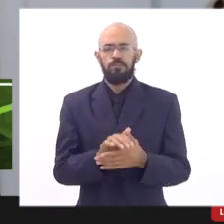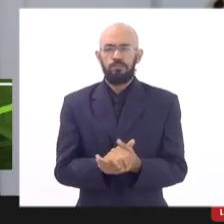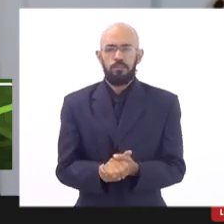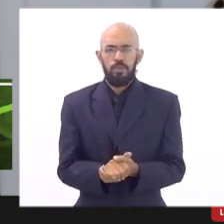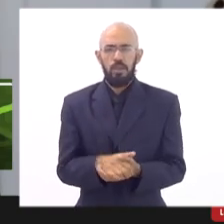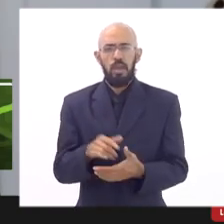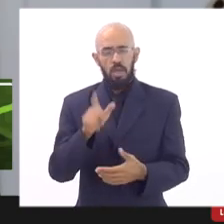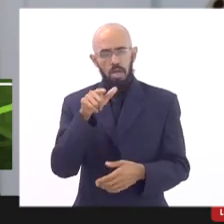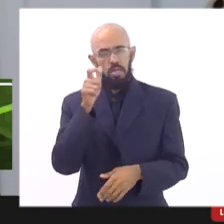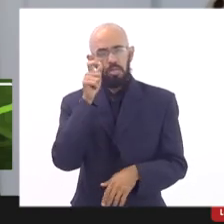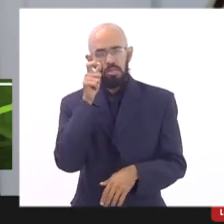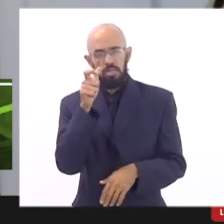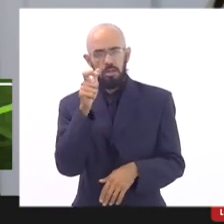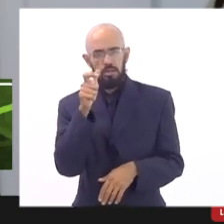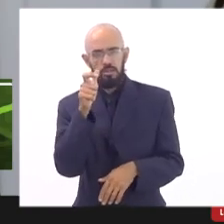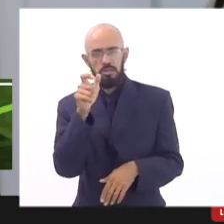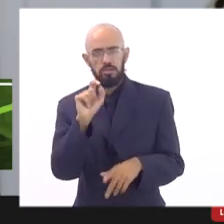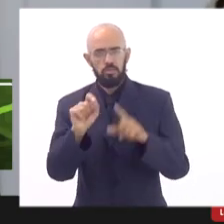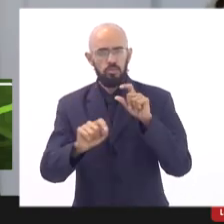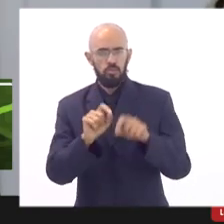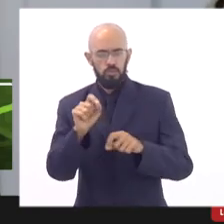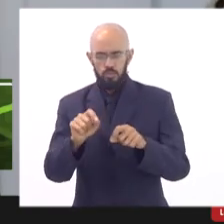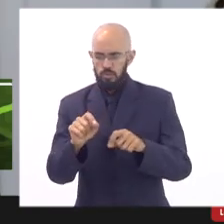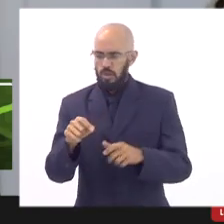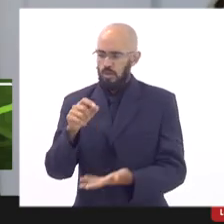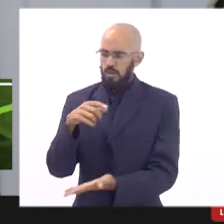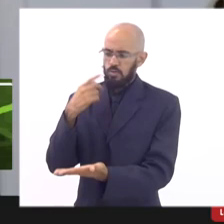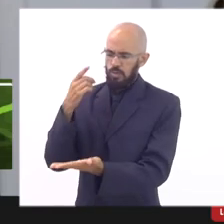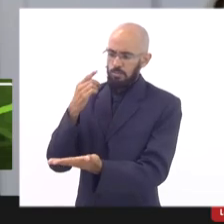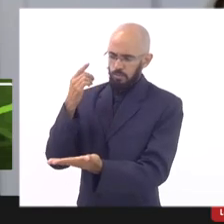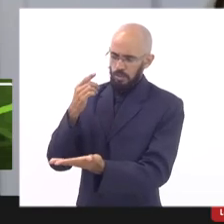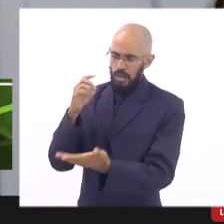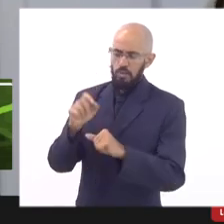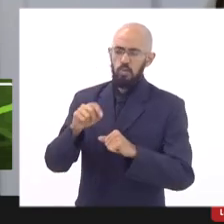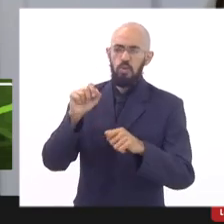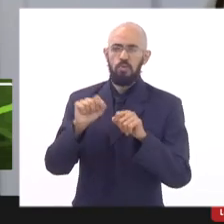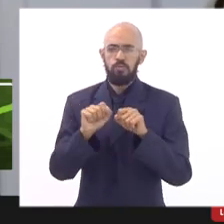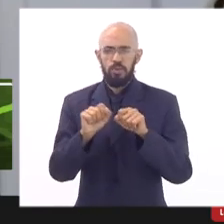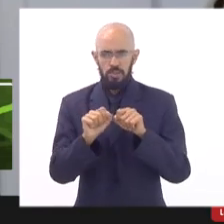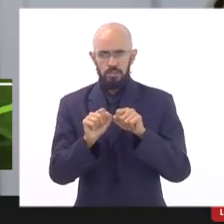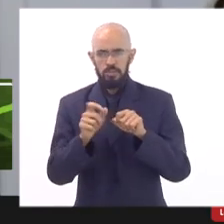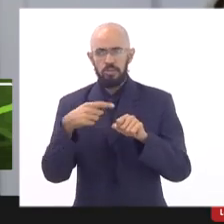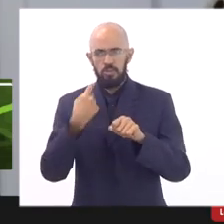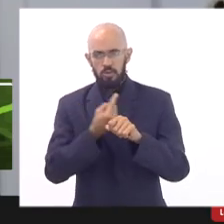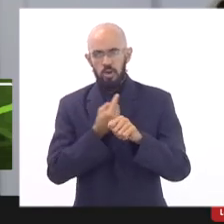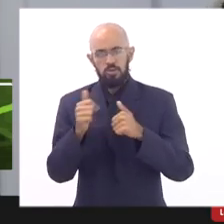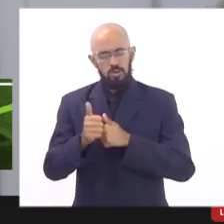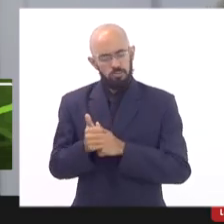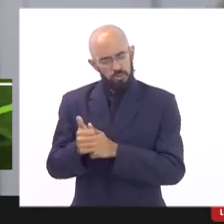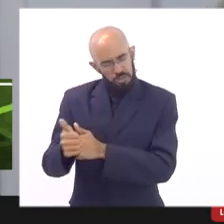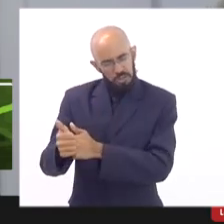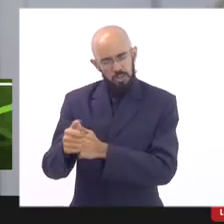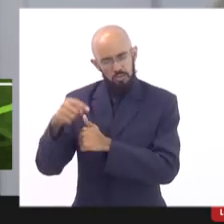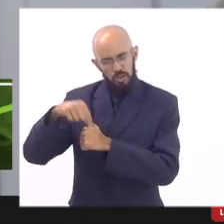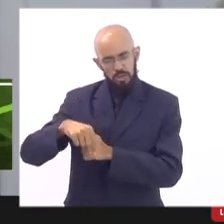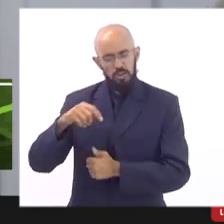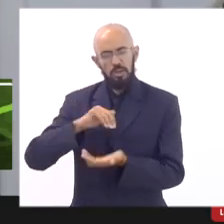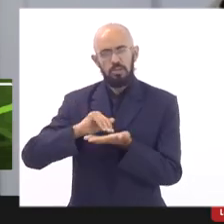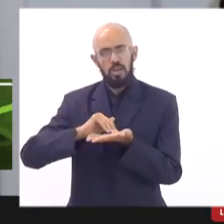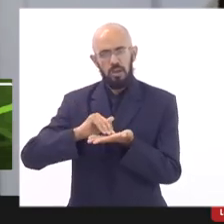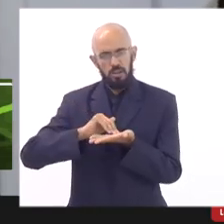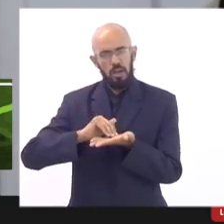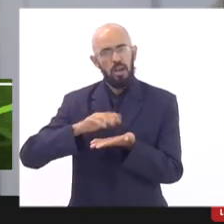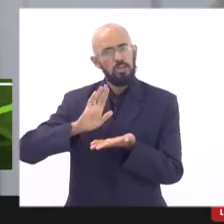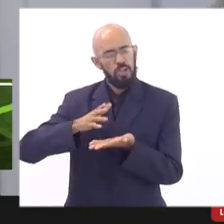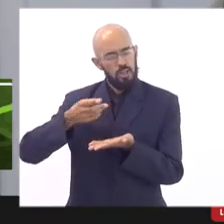muito interessante o projeto que o elaborou e a gente tem já seguido aqui na secretaria há algum tempo